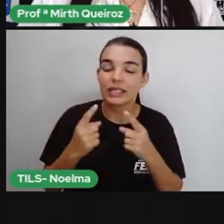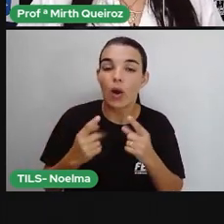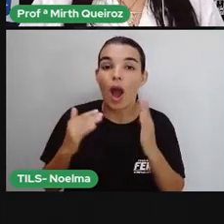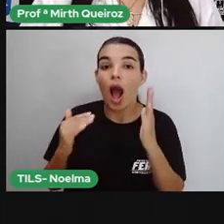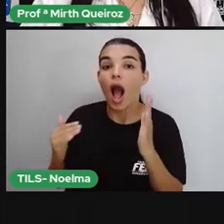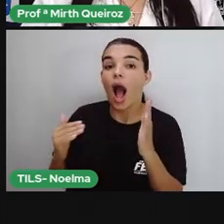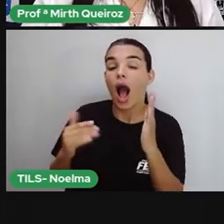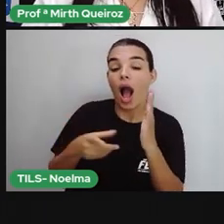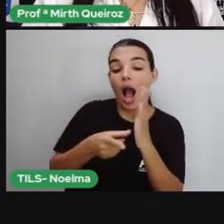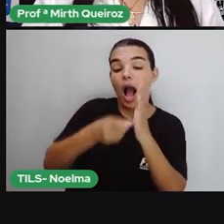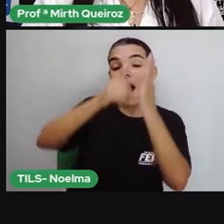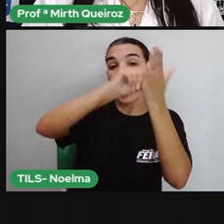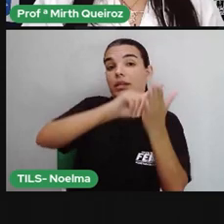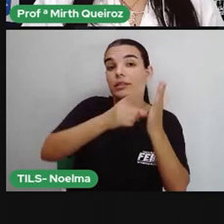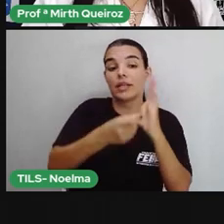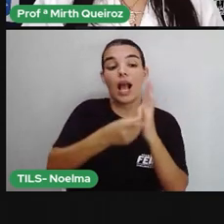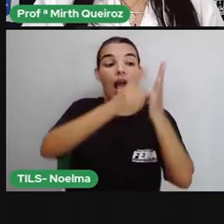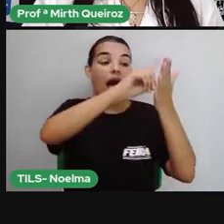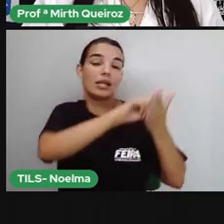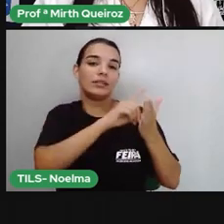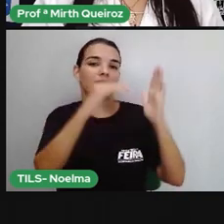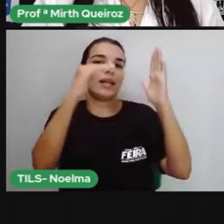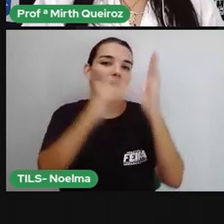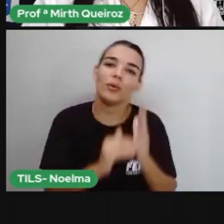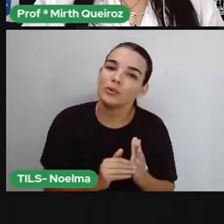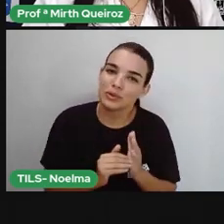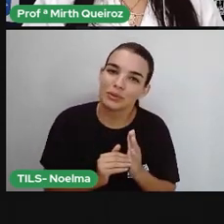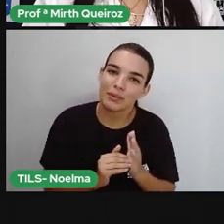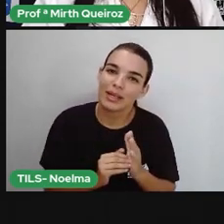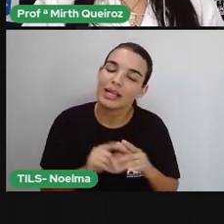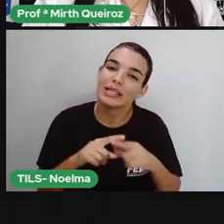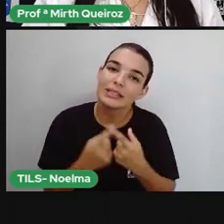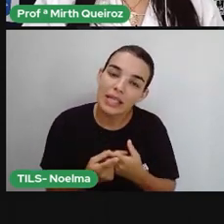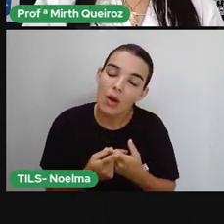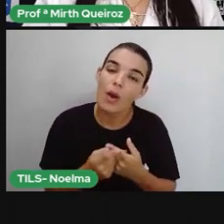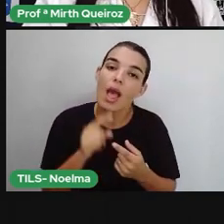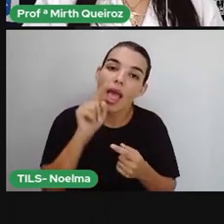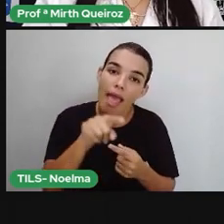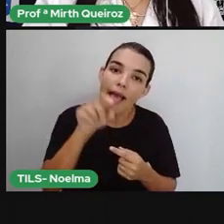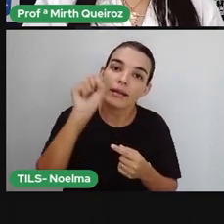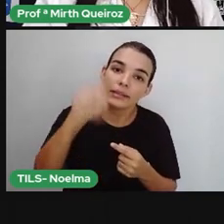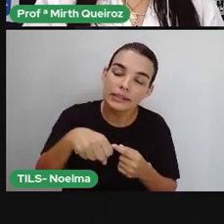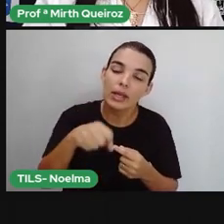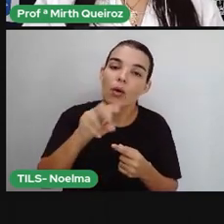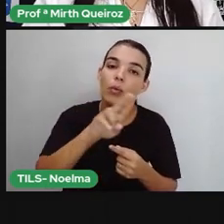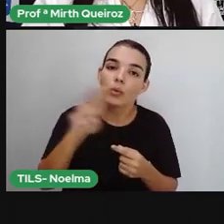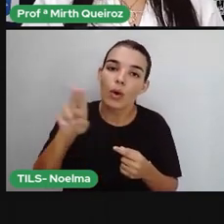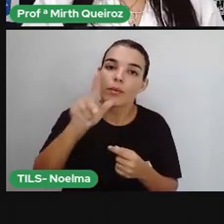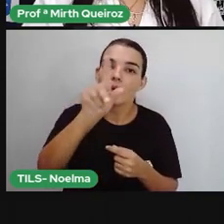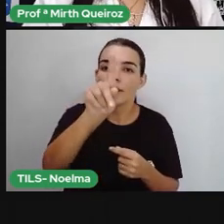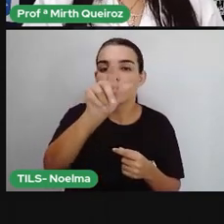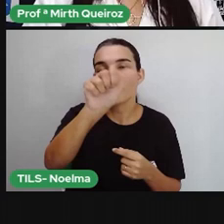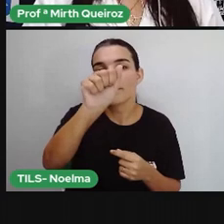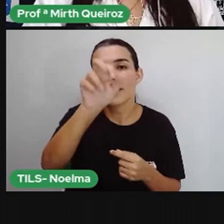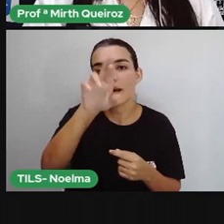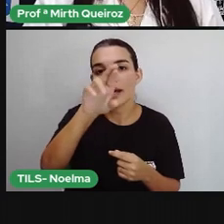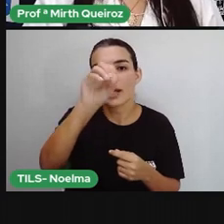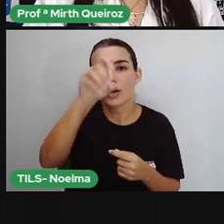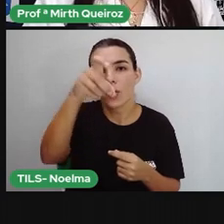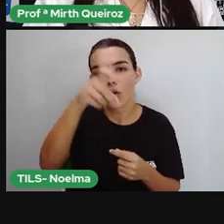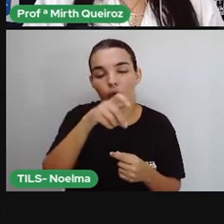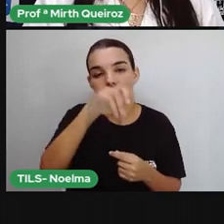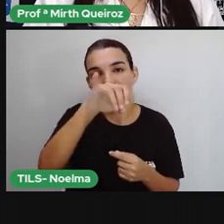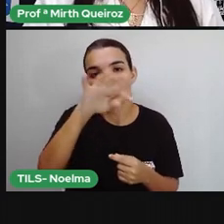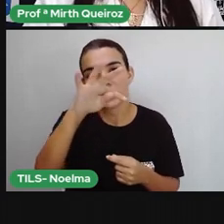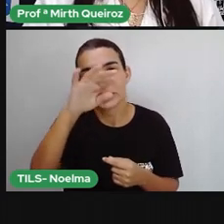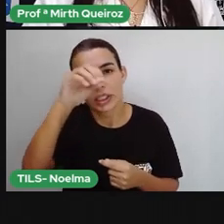O má é a antepenúltima sílaba. Se é a antepenúltima sílaba, que é a mais forte, que